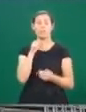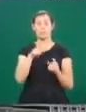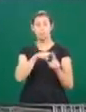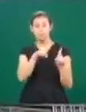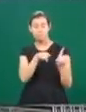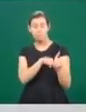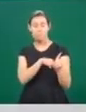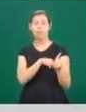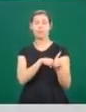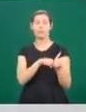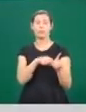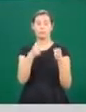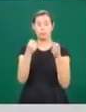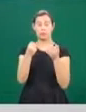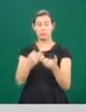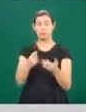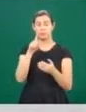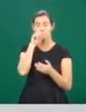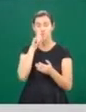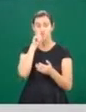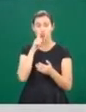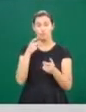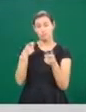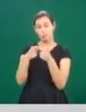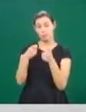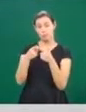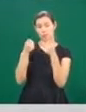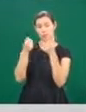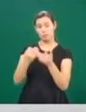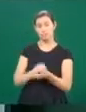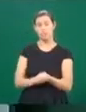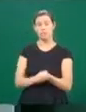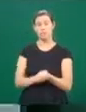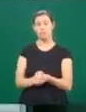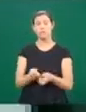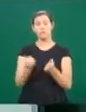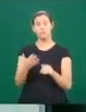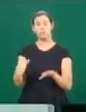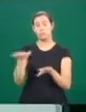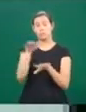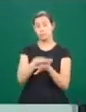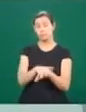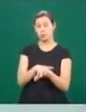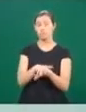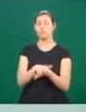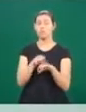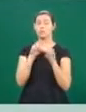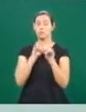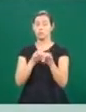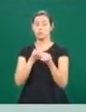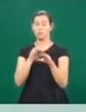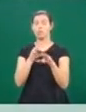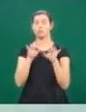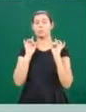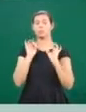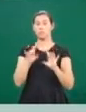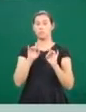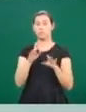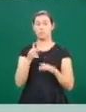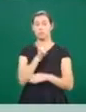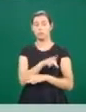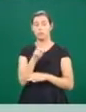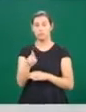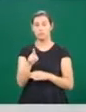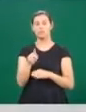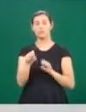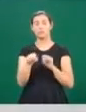especialistas. Vamos falar também sobre inclusão e educação especial. Professores têm buscado mais formação e qualificação